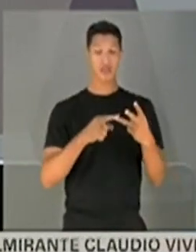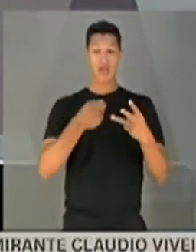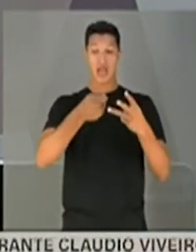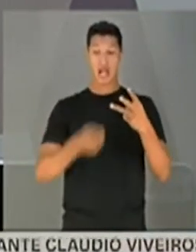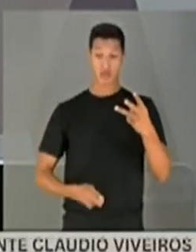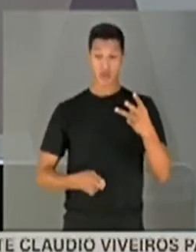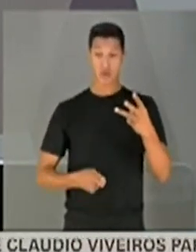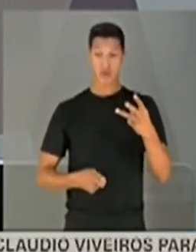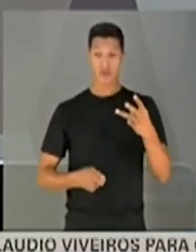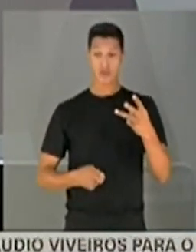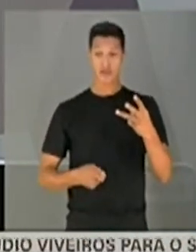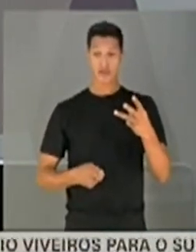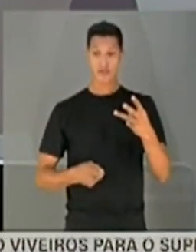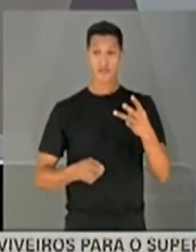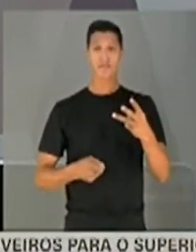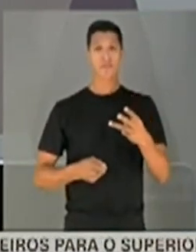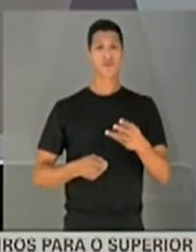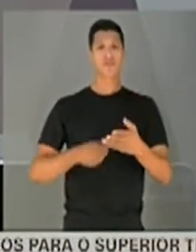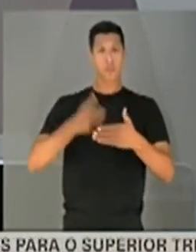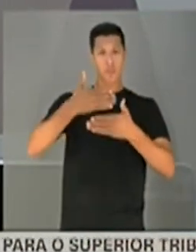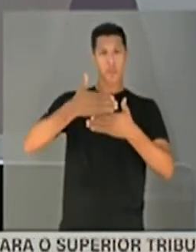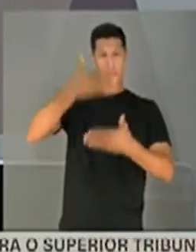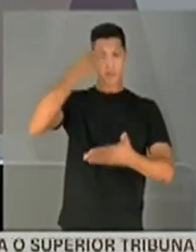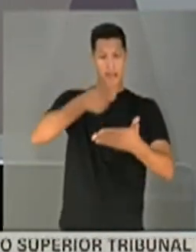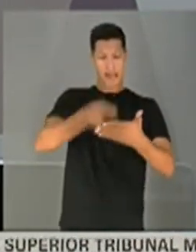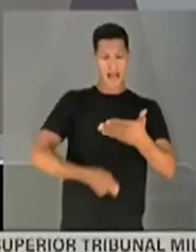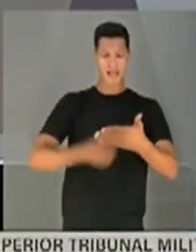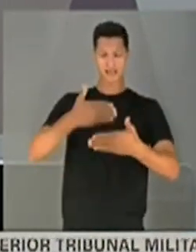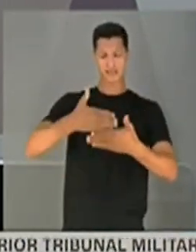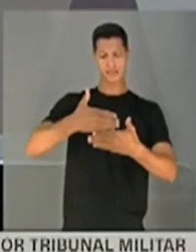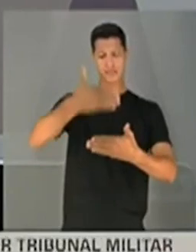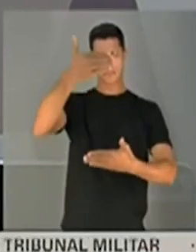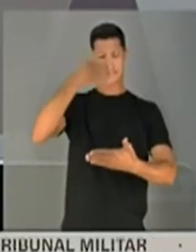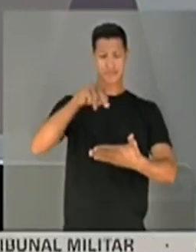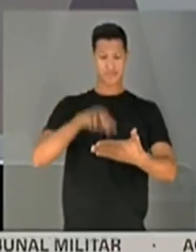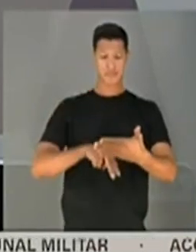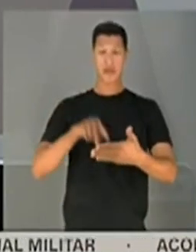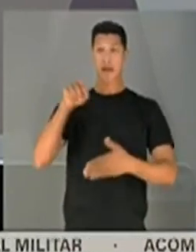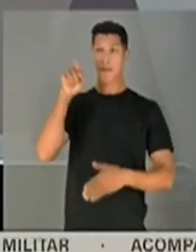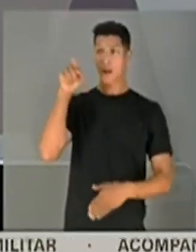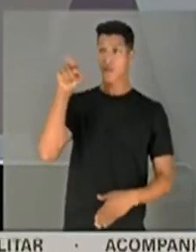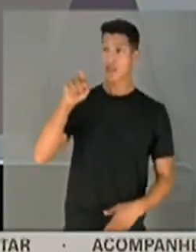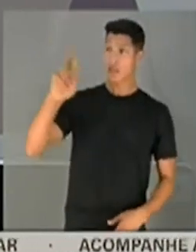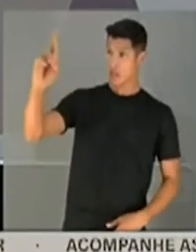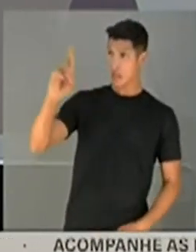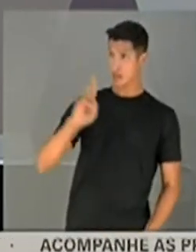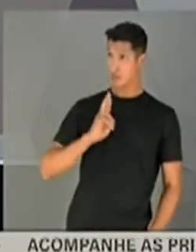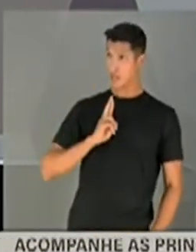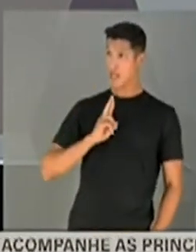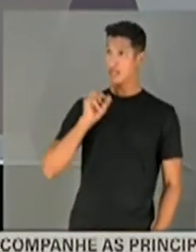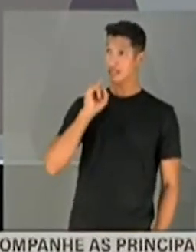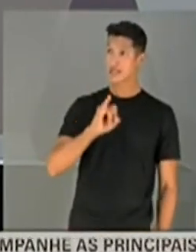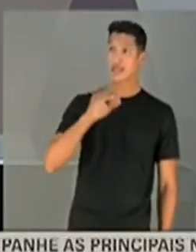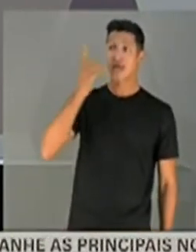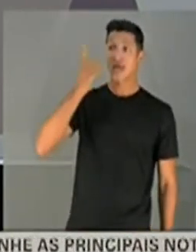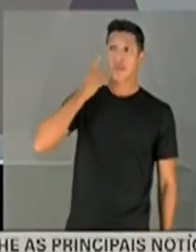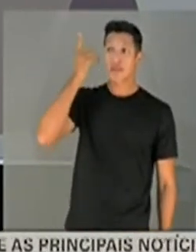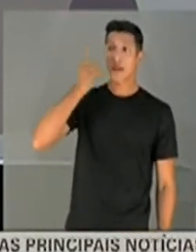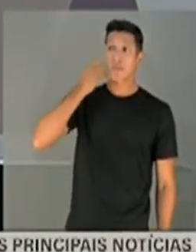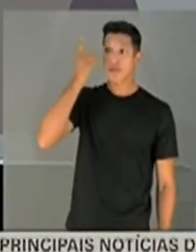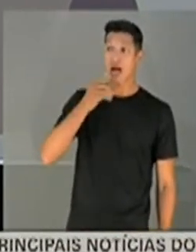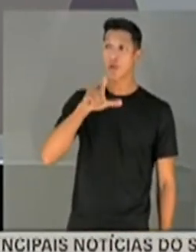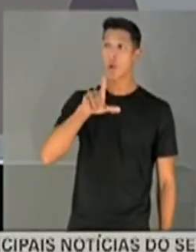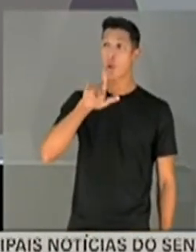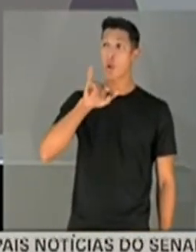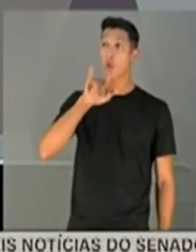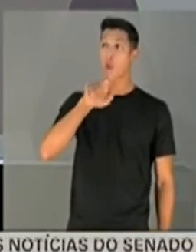mandando uma pequena carta para o senhor, para o senhor dizer se o deputado Luiz Miranda está falando a